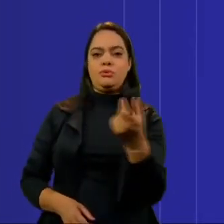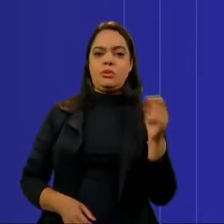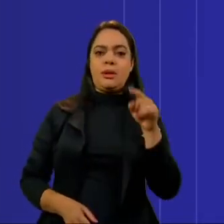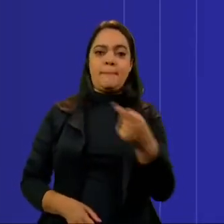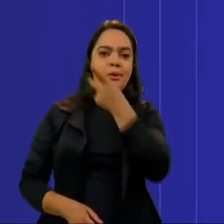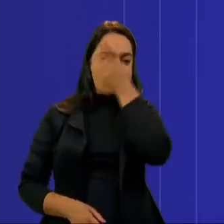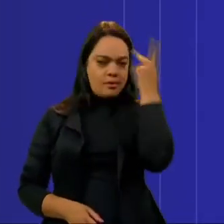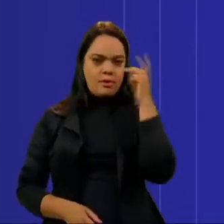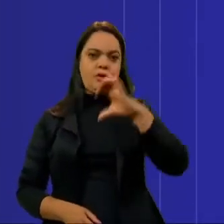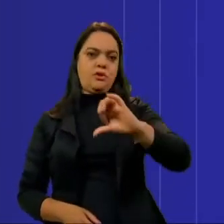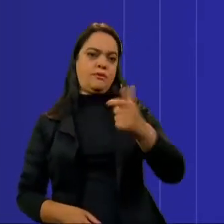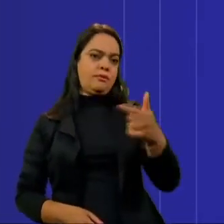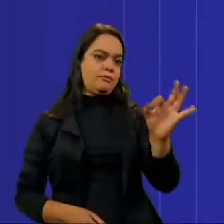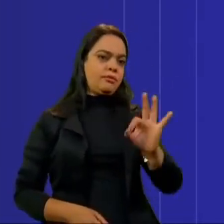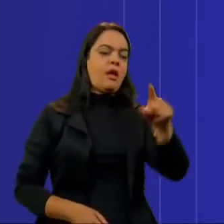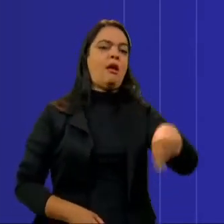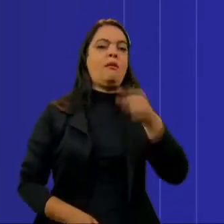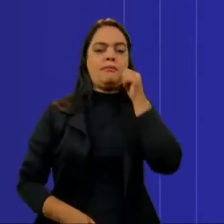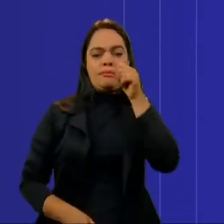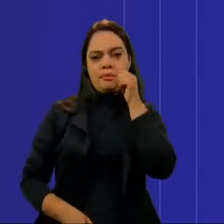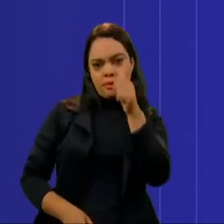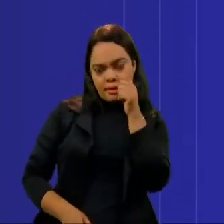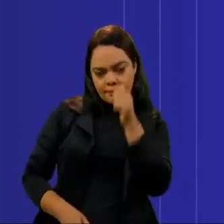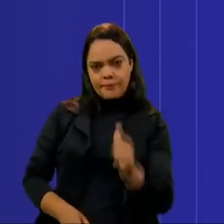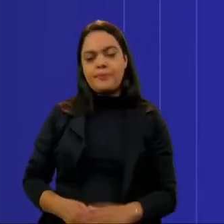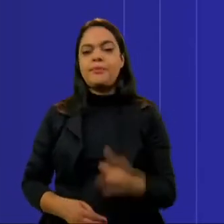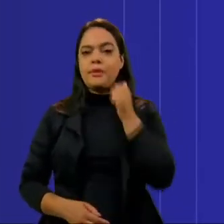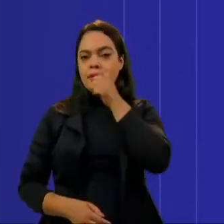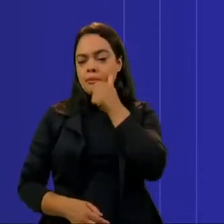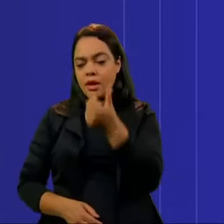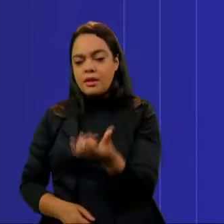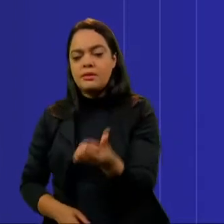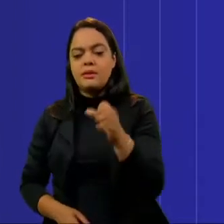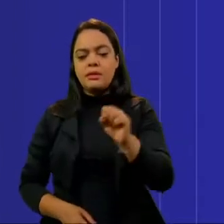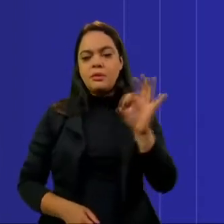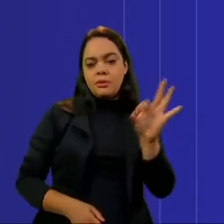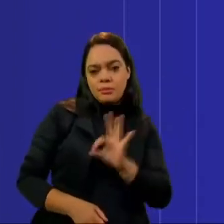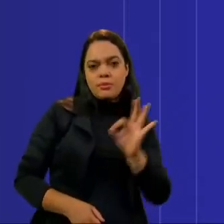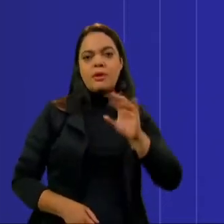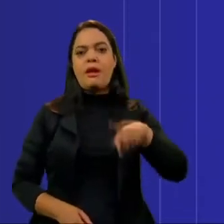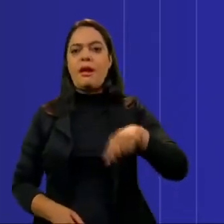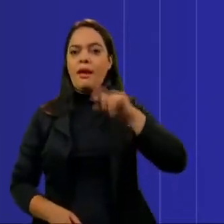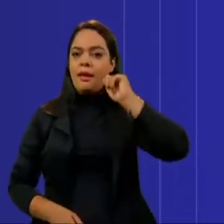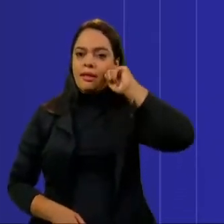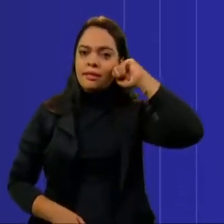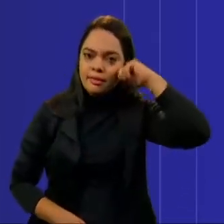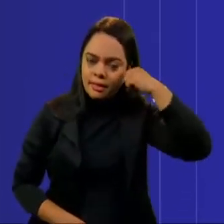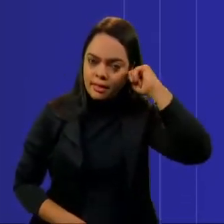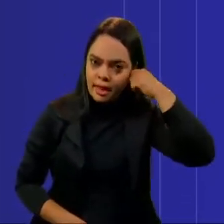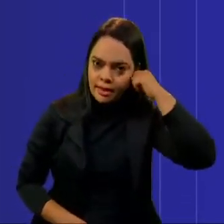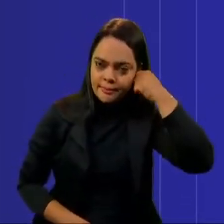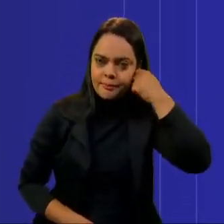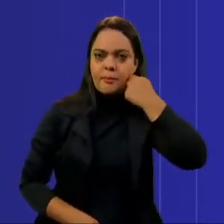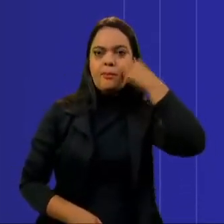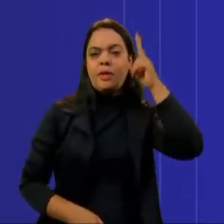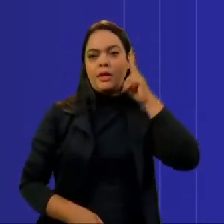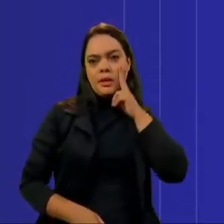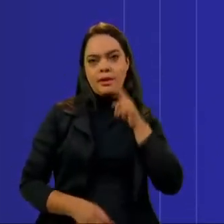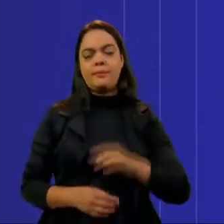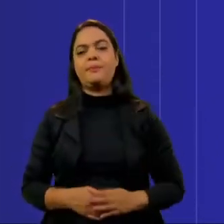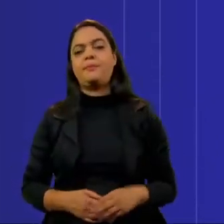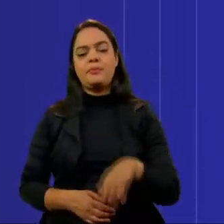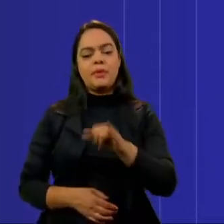92% são mulheres e, entre elas, 68% negras. Diante desse cenário, o IBGE